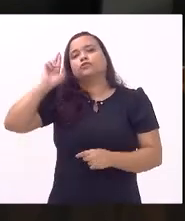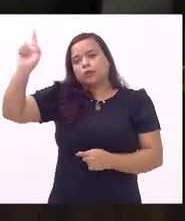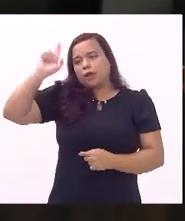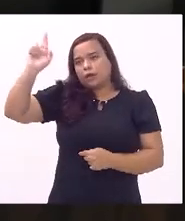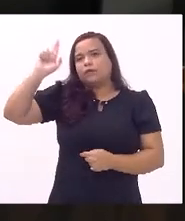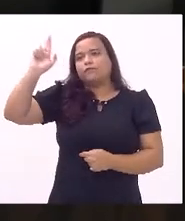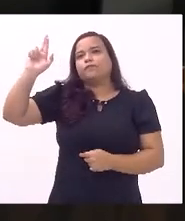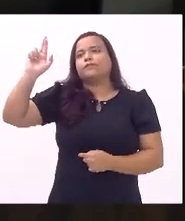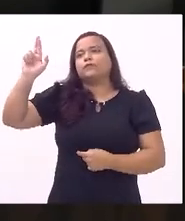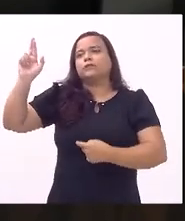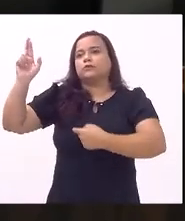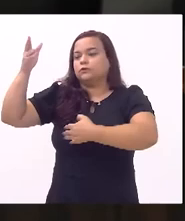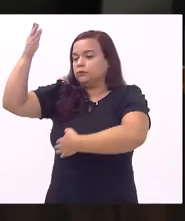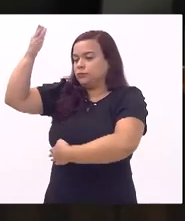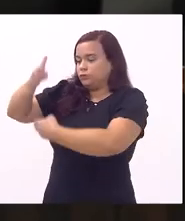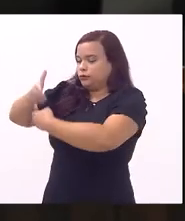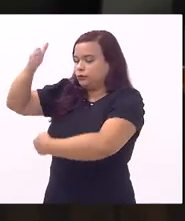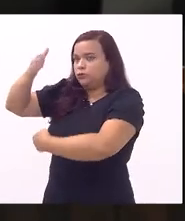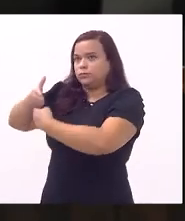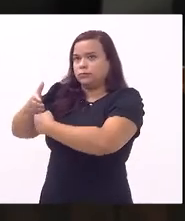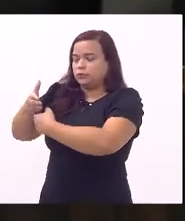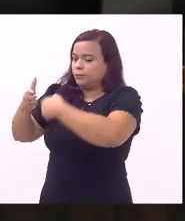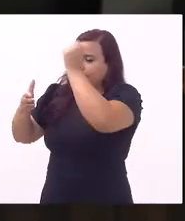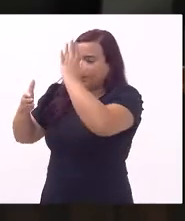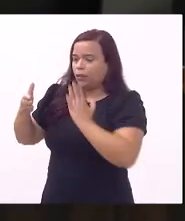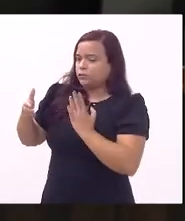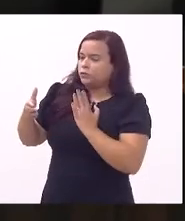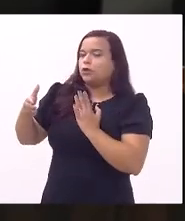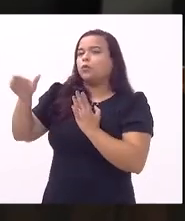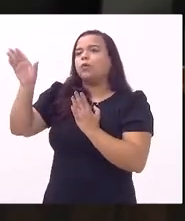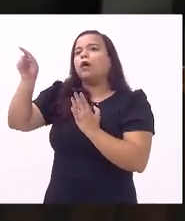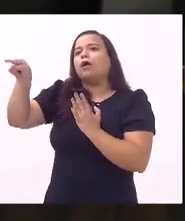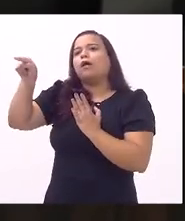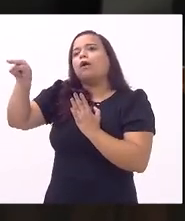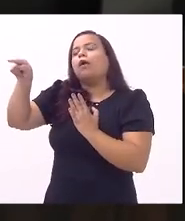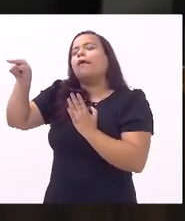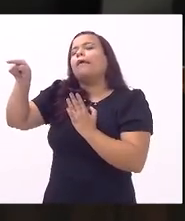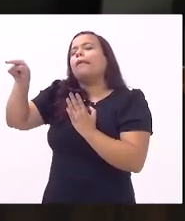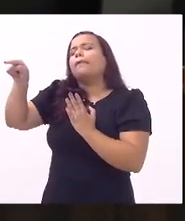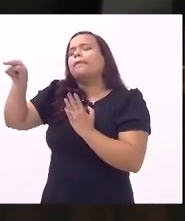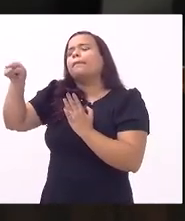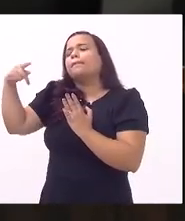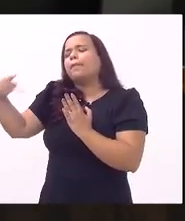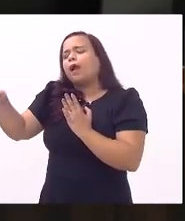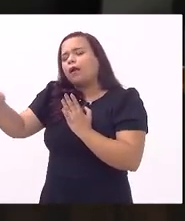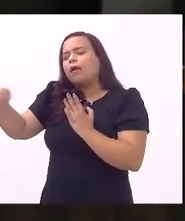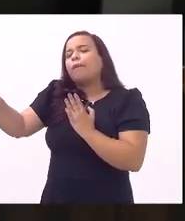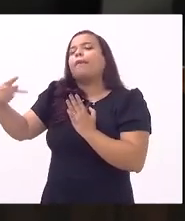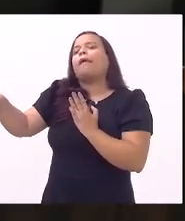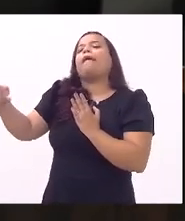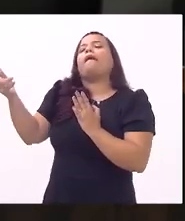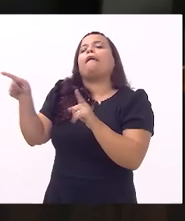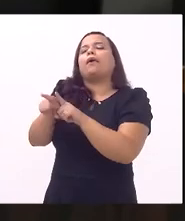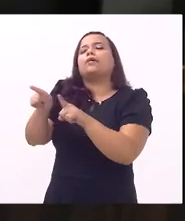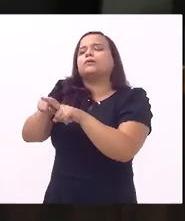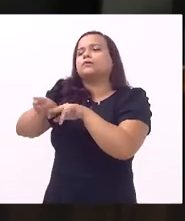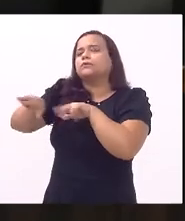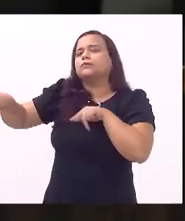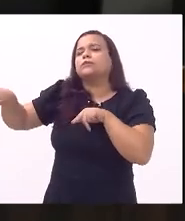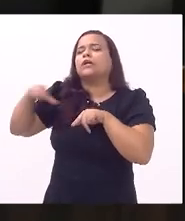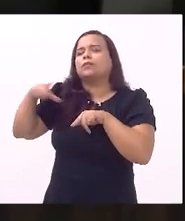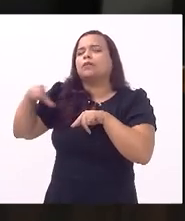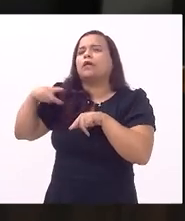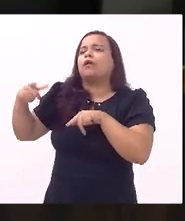fronteira do Brasil com Paraguai e Argentina combatendo tráfico de drogas contrabando prostituição infantil